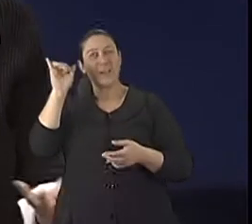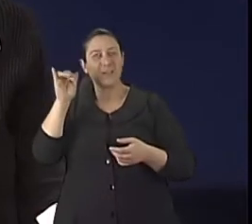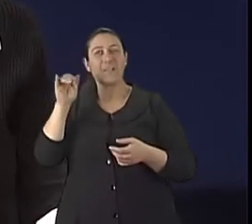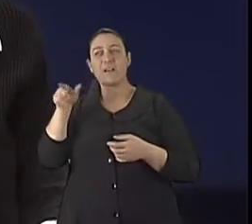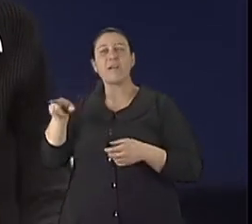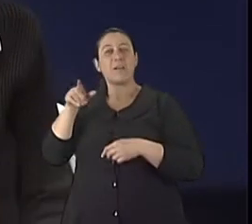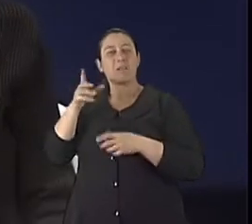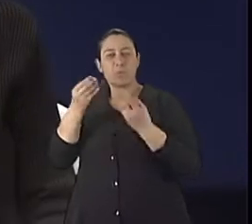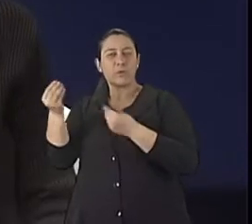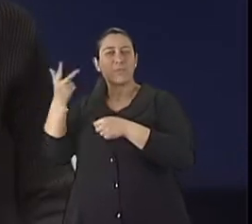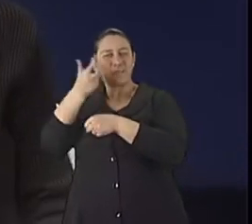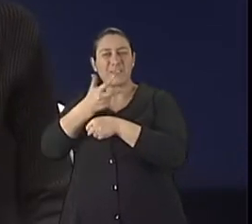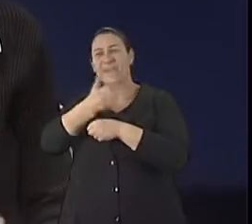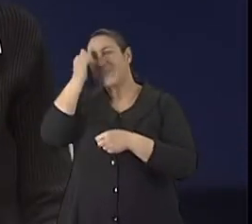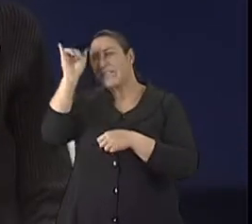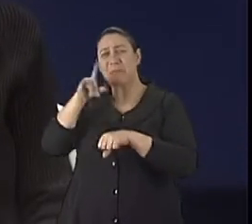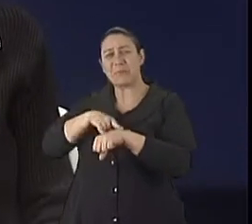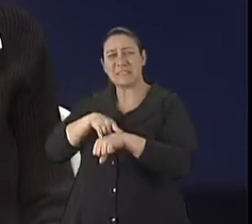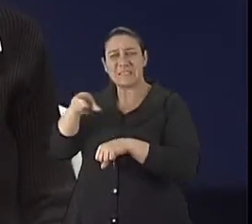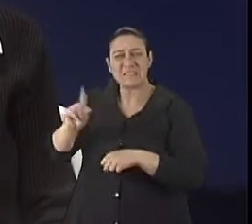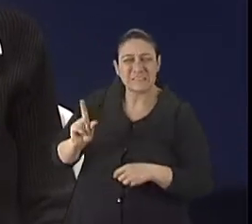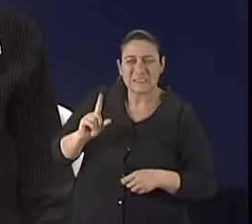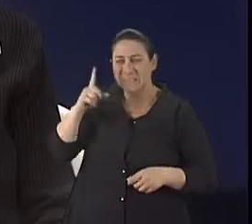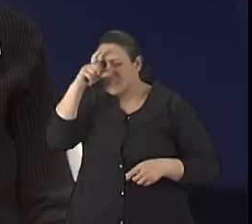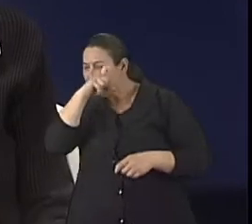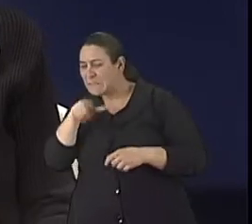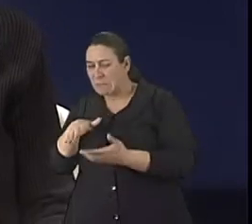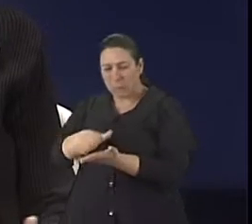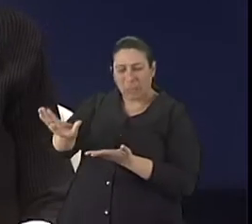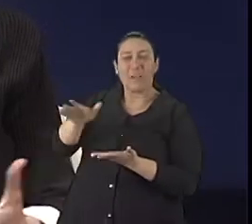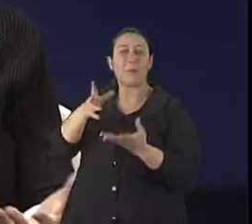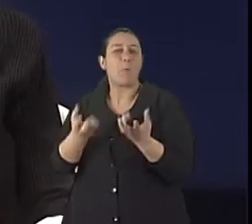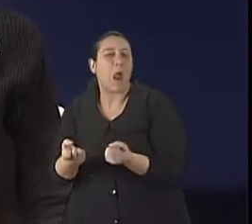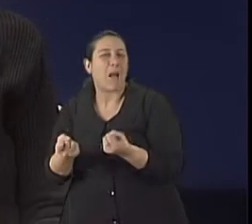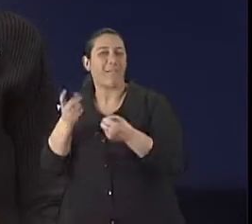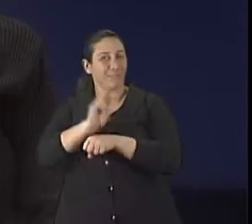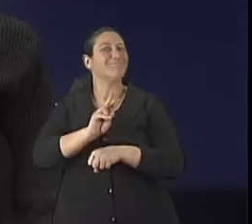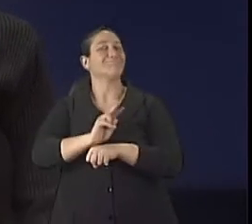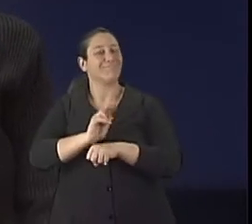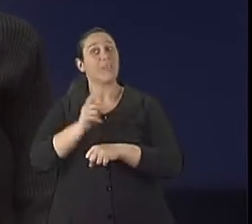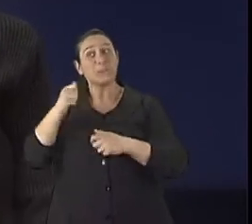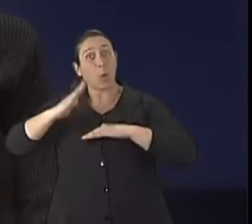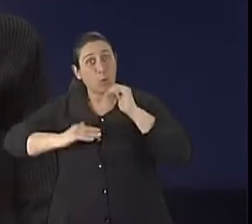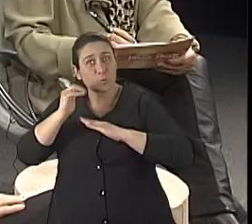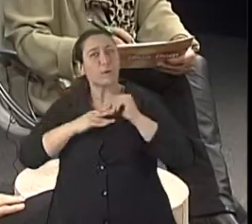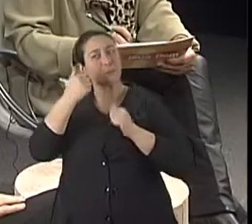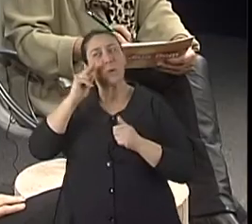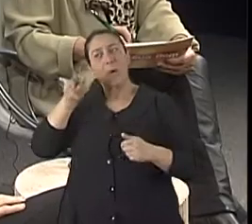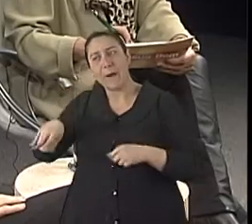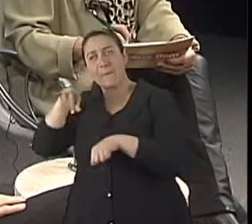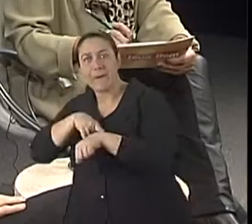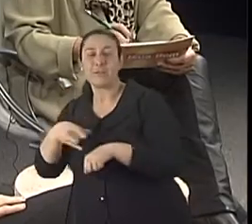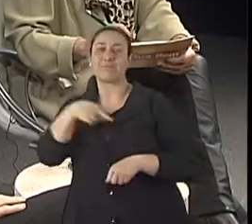evita a banheira. Porque só aquele movimento de entrar e sair... Muito melhor um box, né? Então, se tu puder, se estiver construindo, não ponha a banheira. Evita. E box com